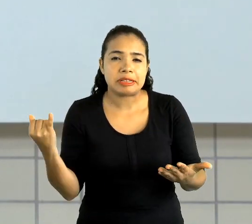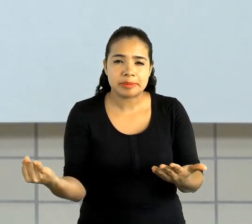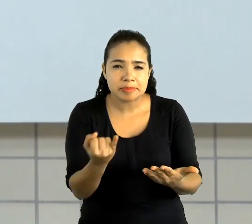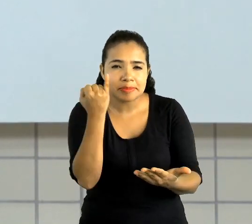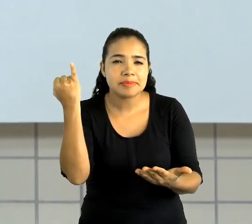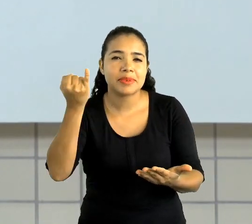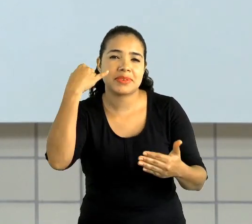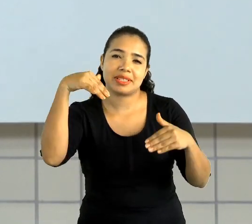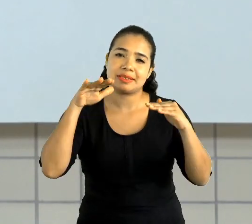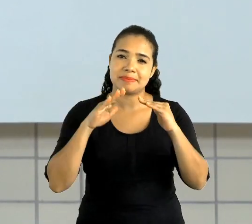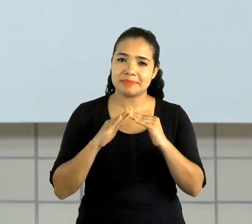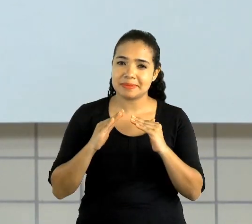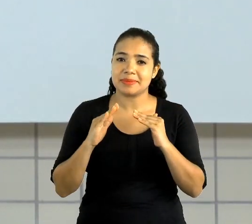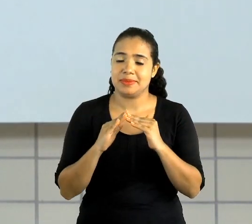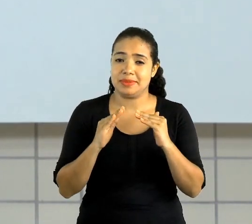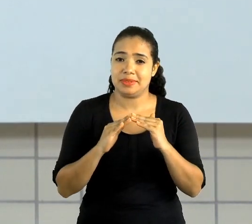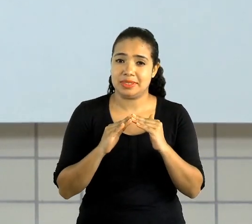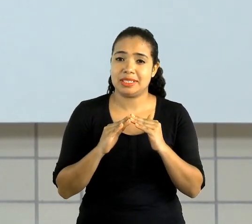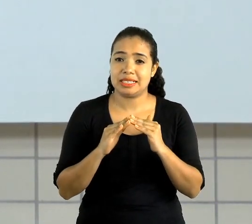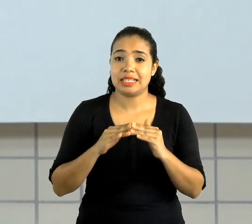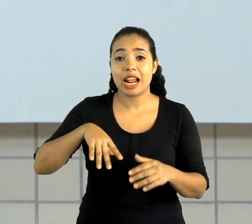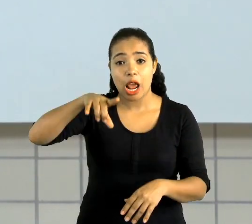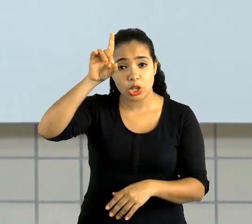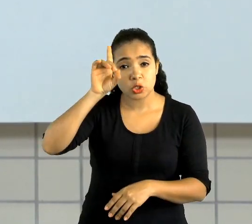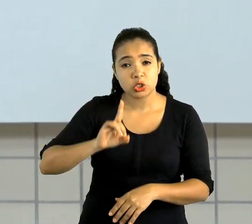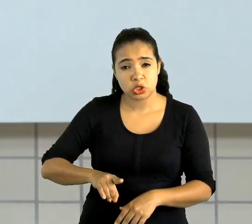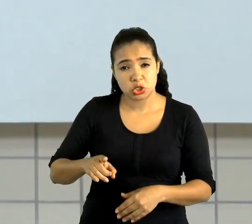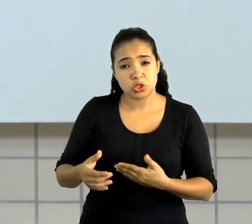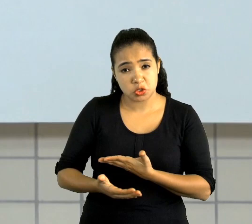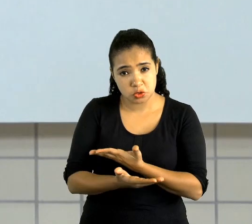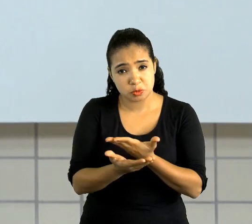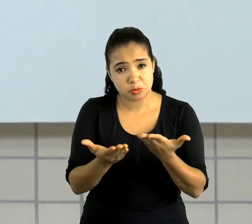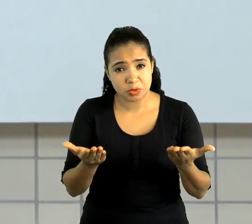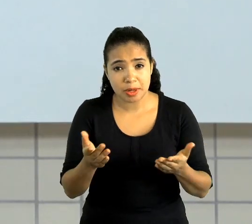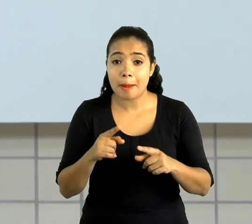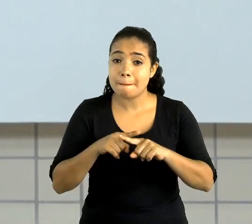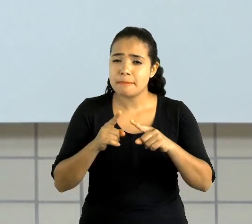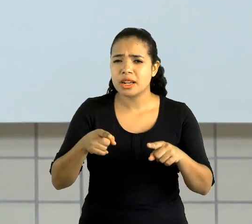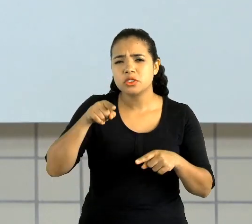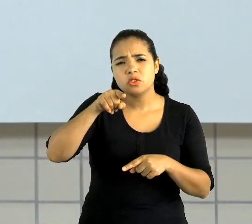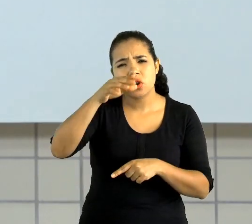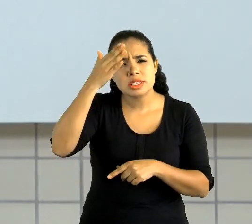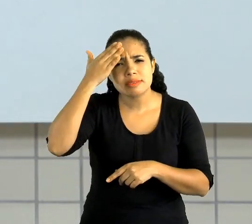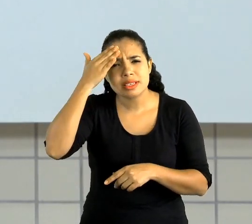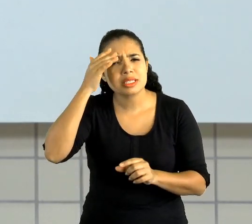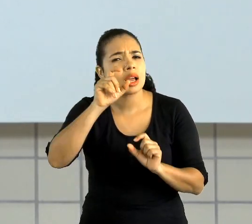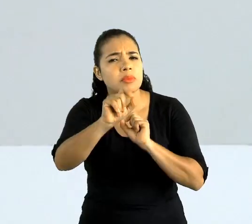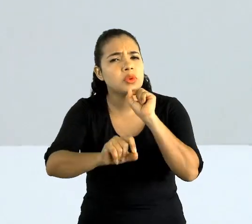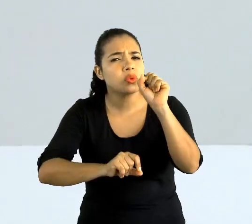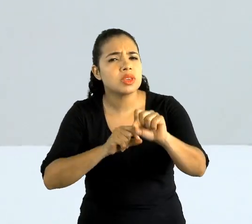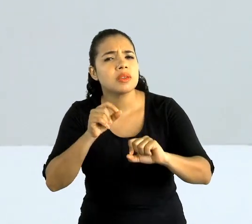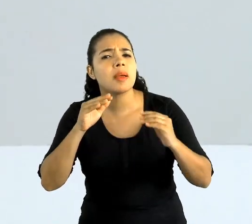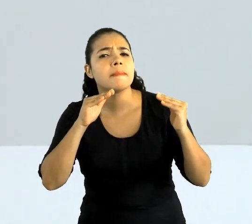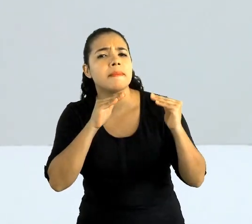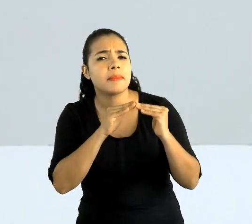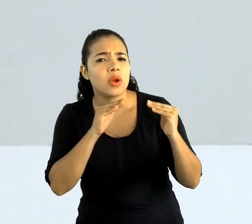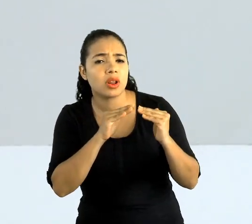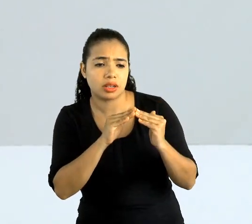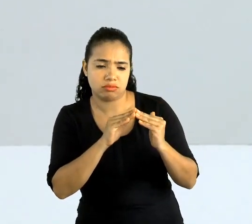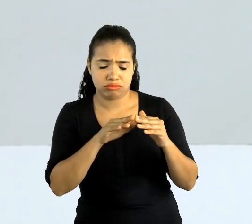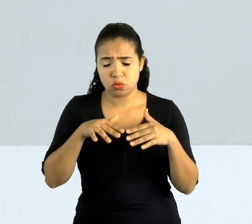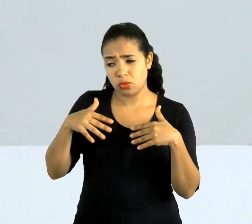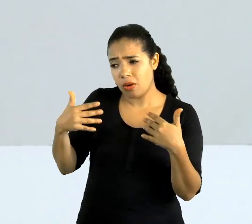moradia e é um direito de todos. Mas você sabe o que é moradia, Malu? Uai,